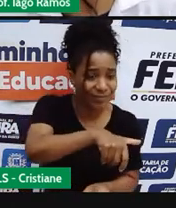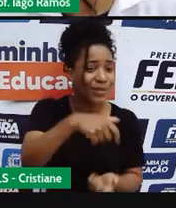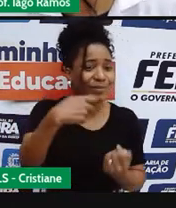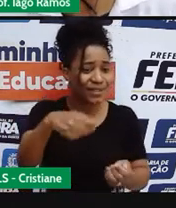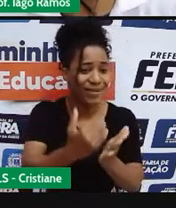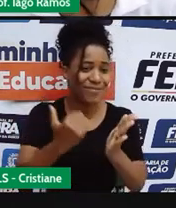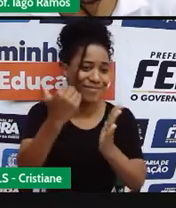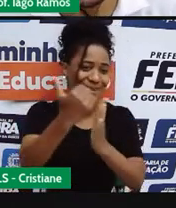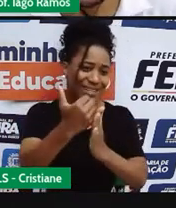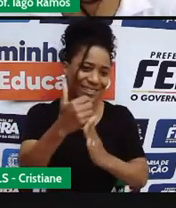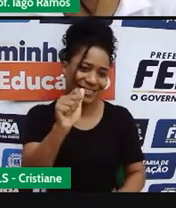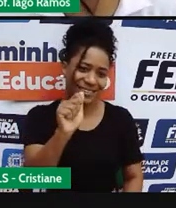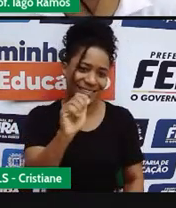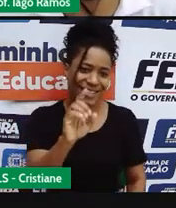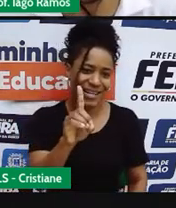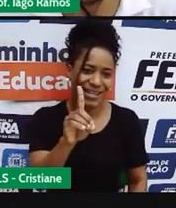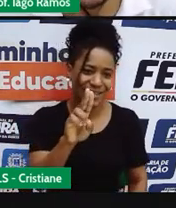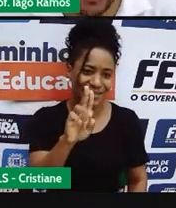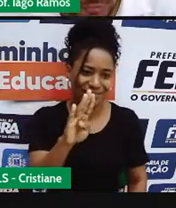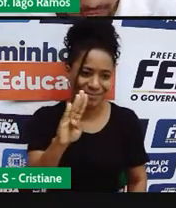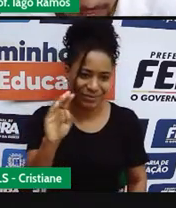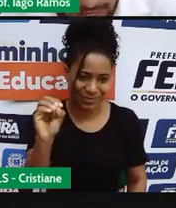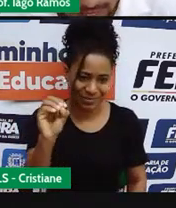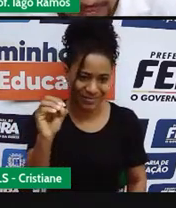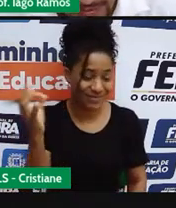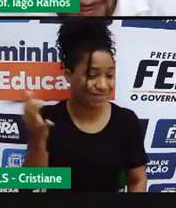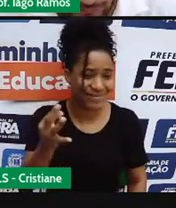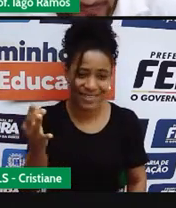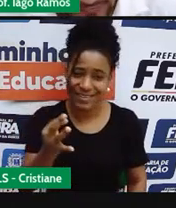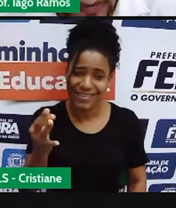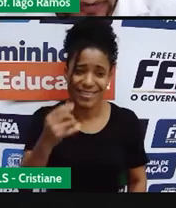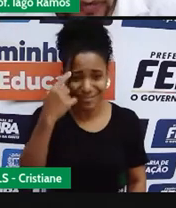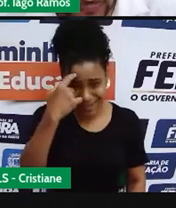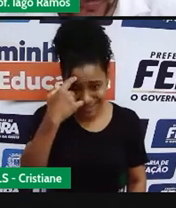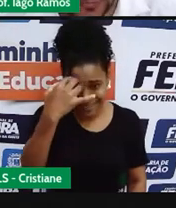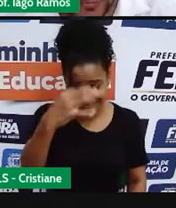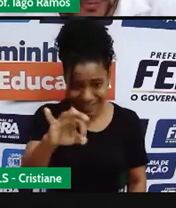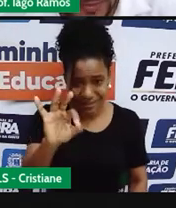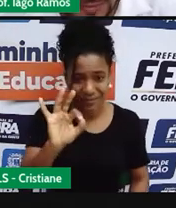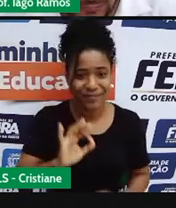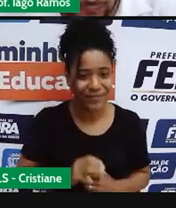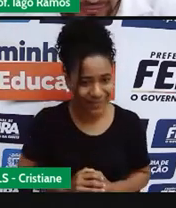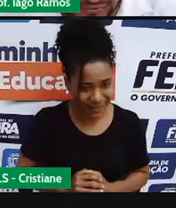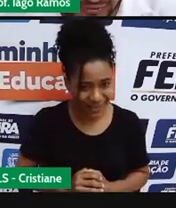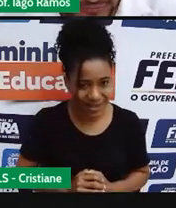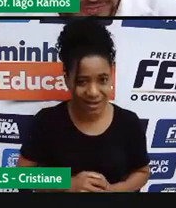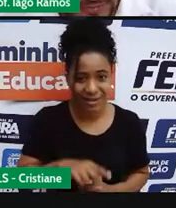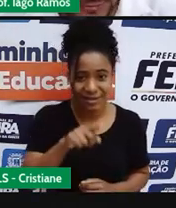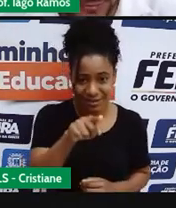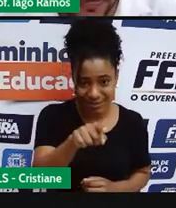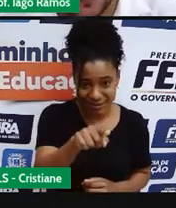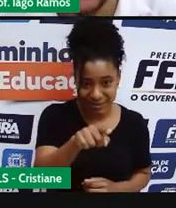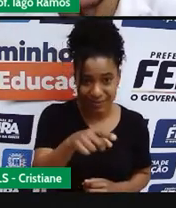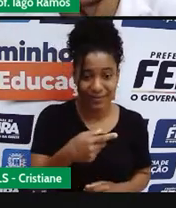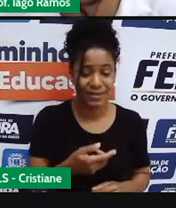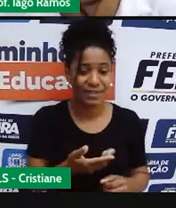está perfeitamente correto. Ó, aumentando a quantidade